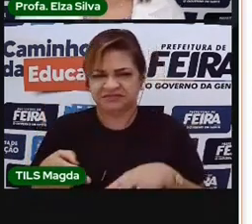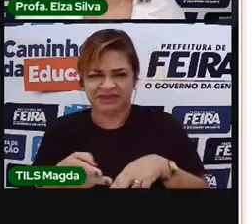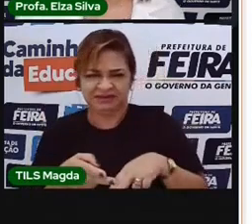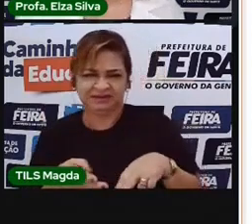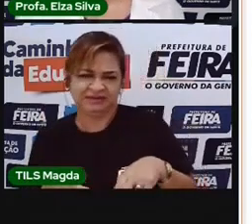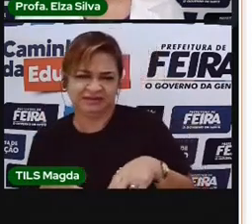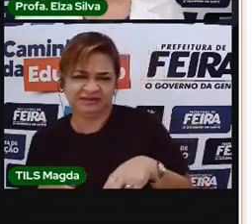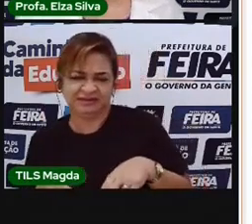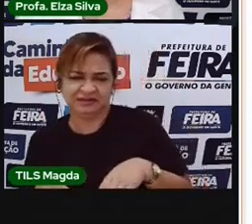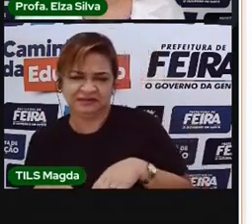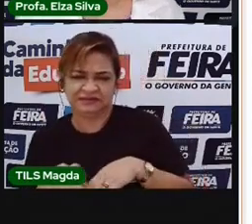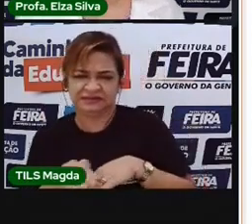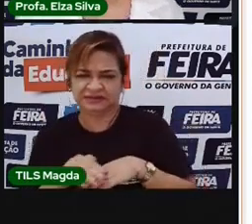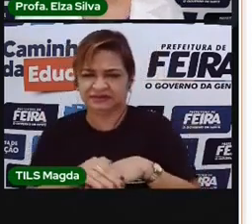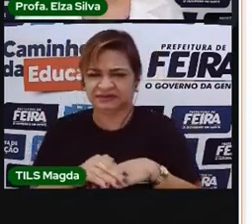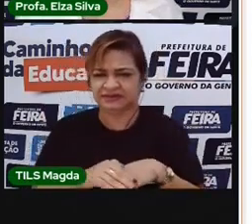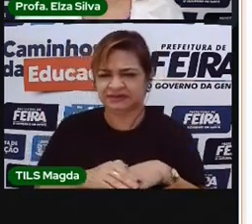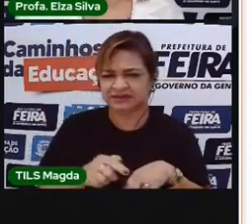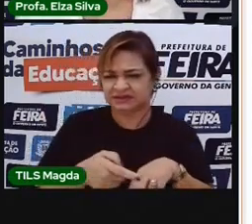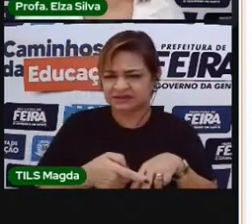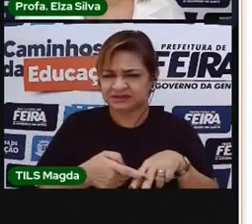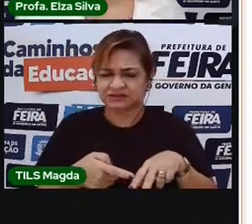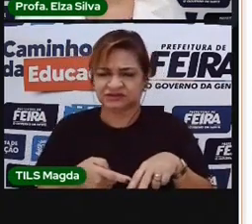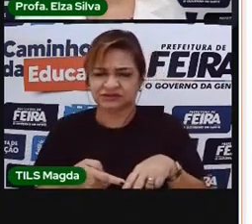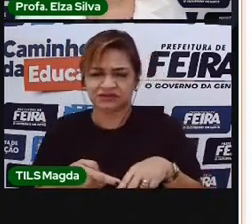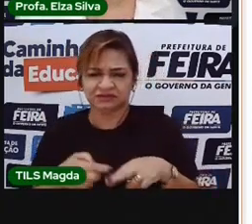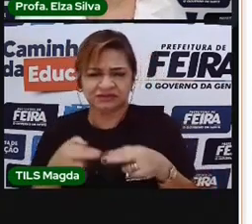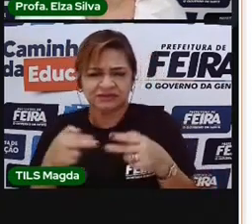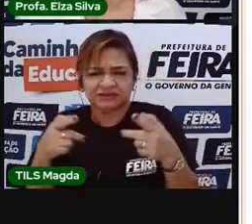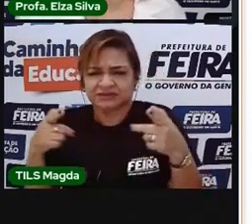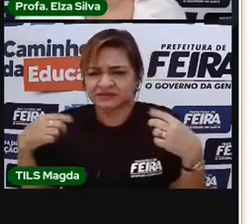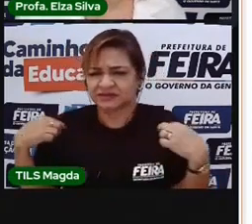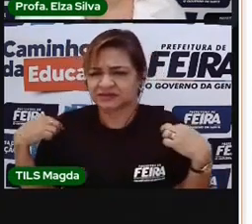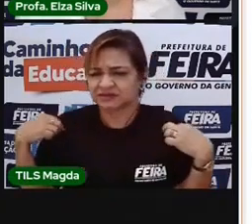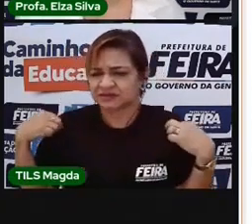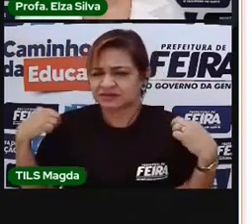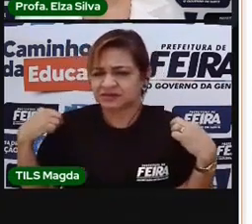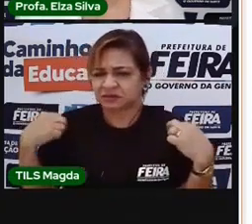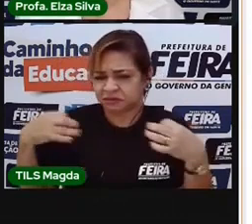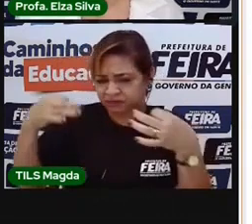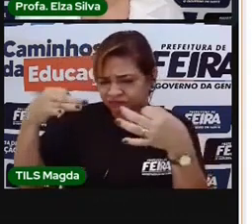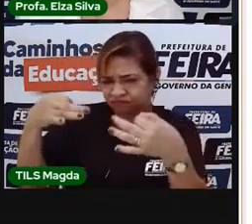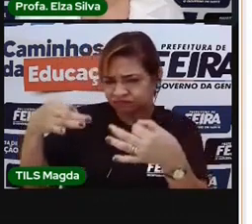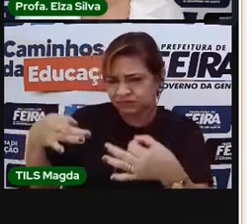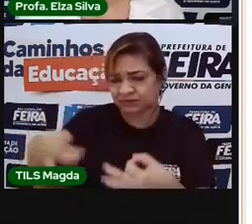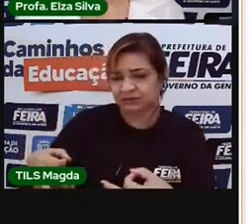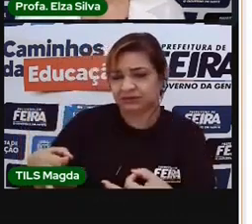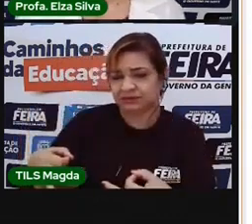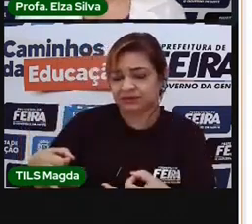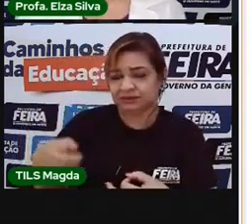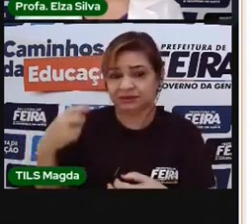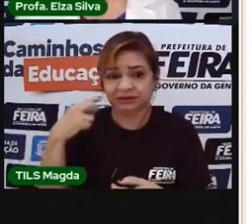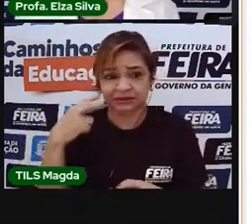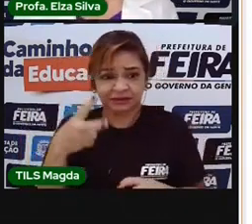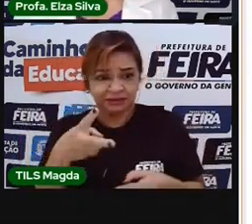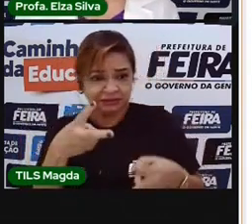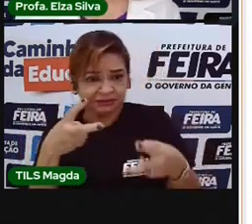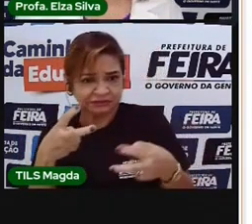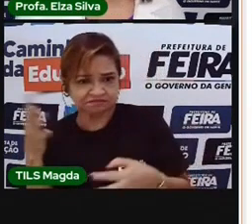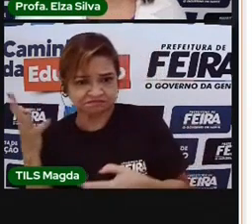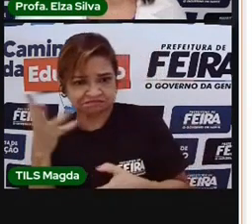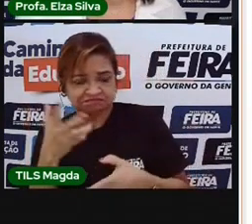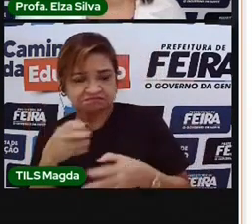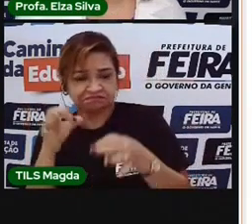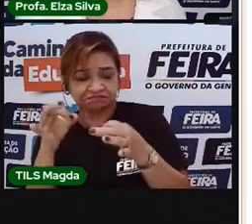tênis, shorts, baby doll, smoking, top model. Vejam que a palavra